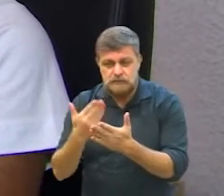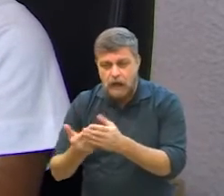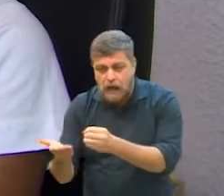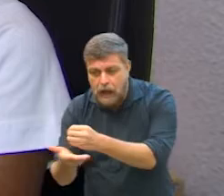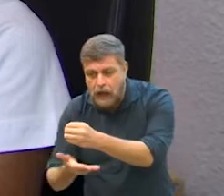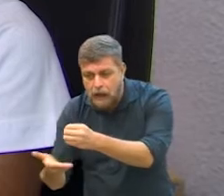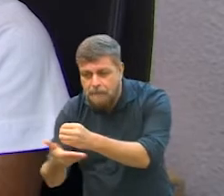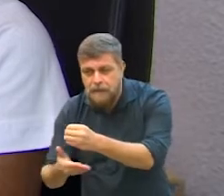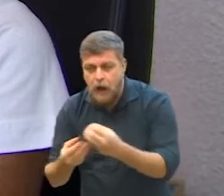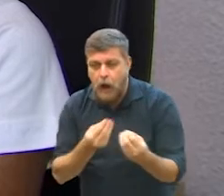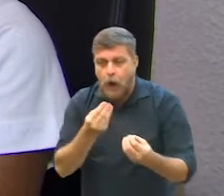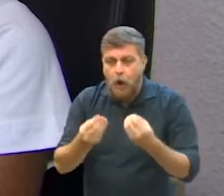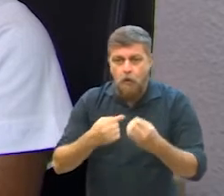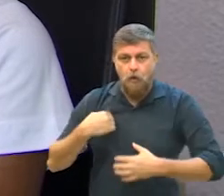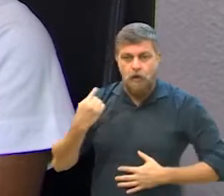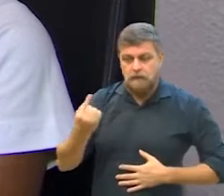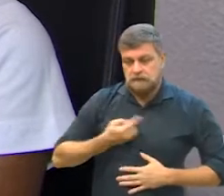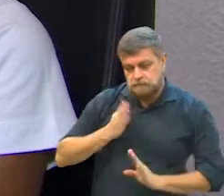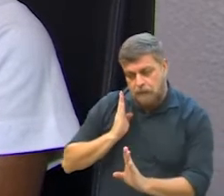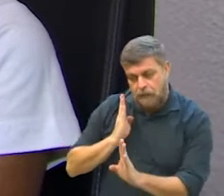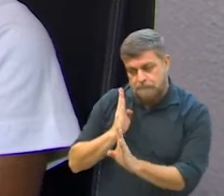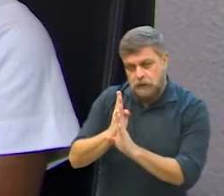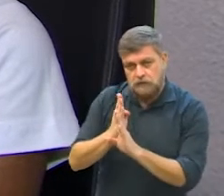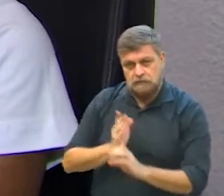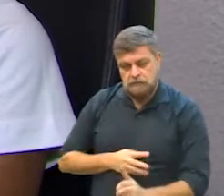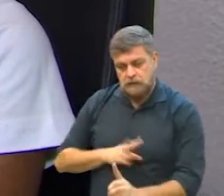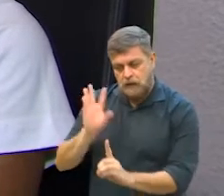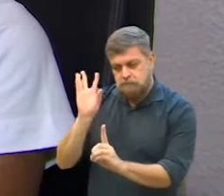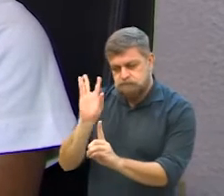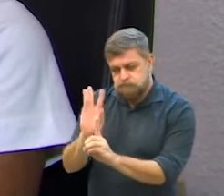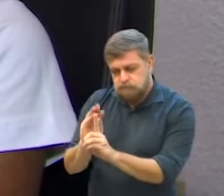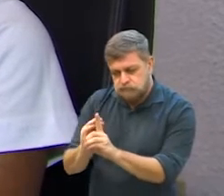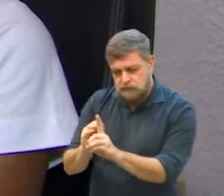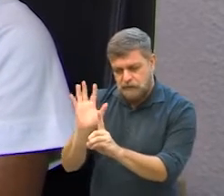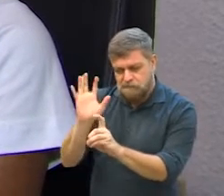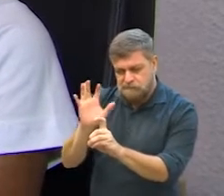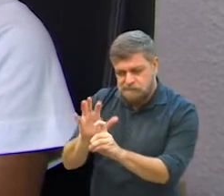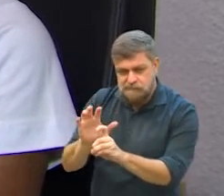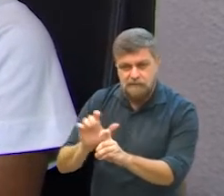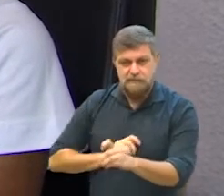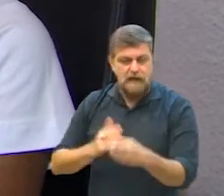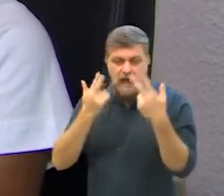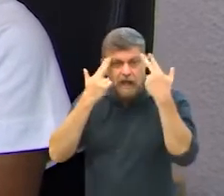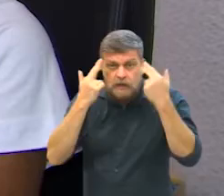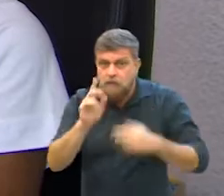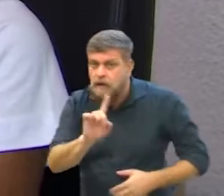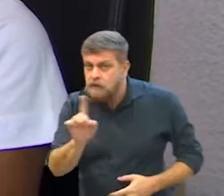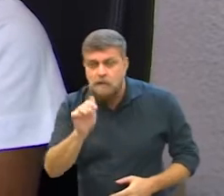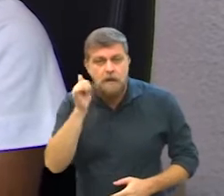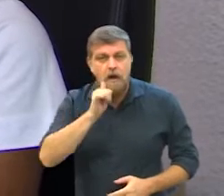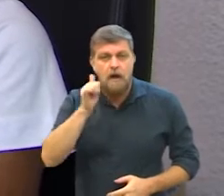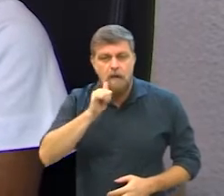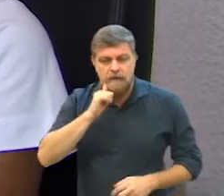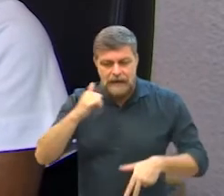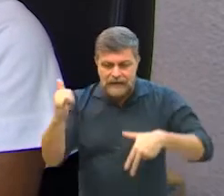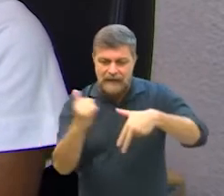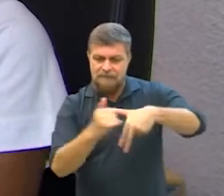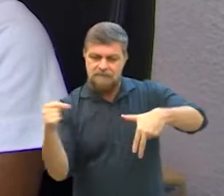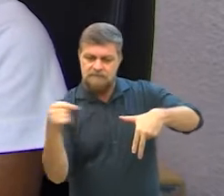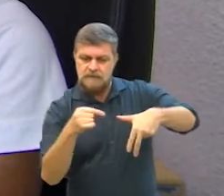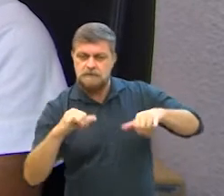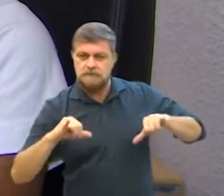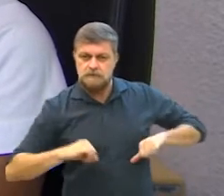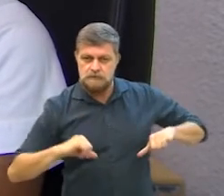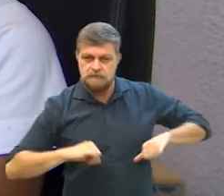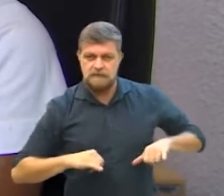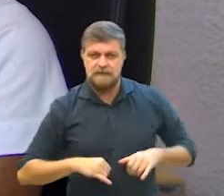escolas fundamentais quais são as formas de gente identificar esses abusos para que não haja naturalização dessa